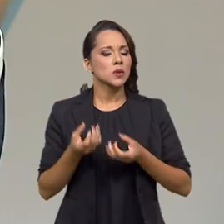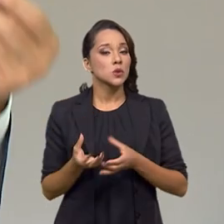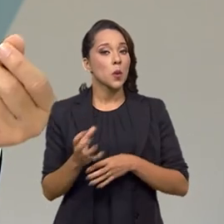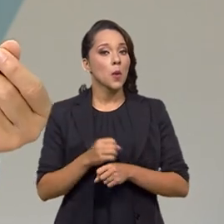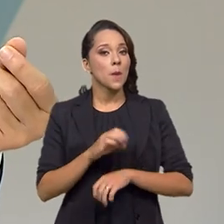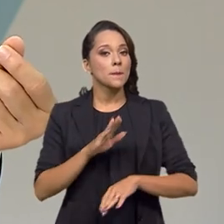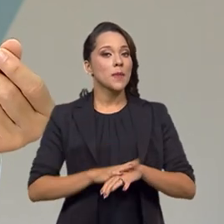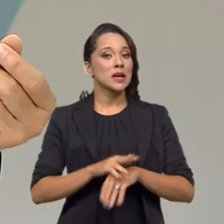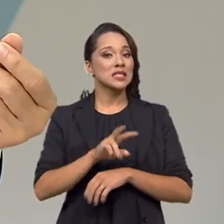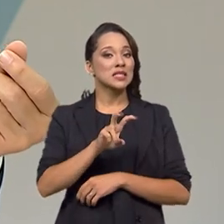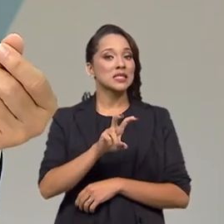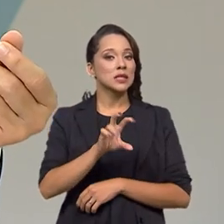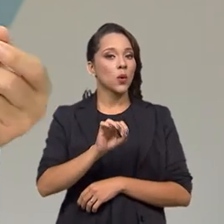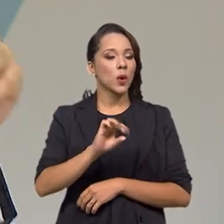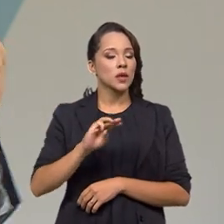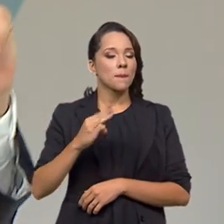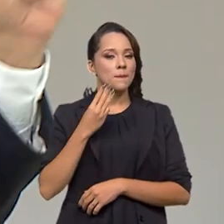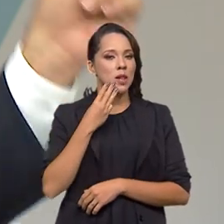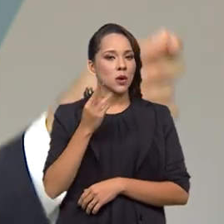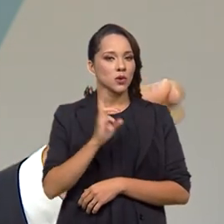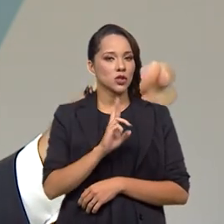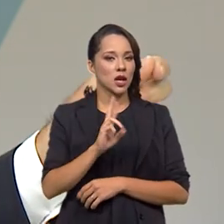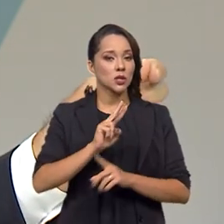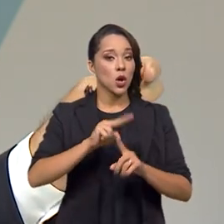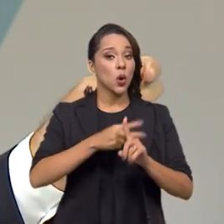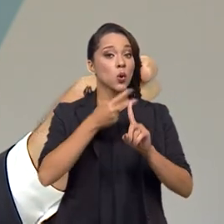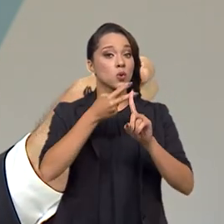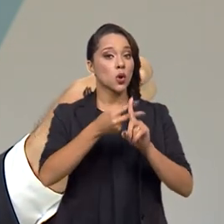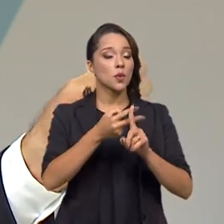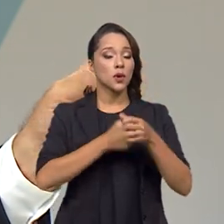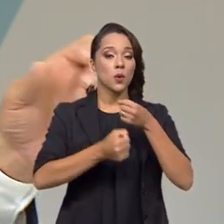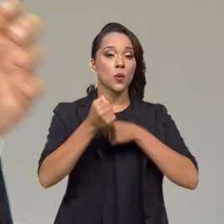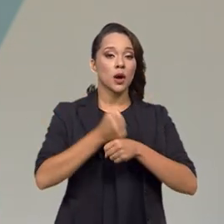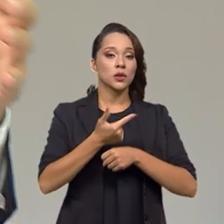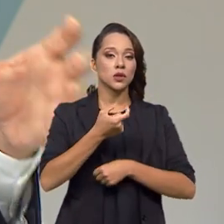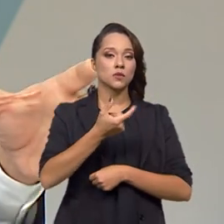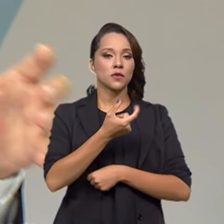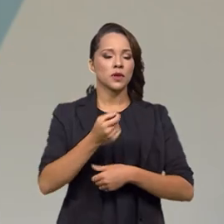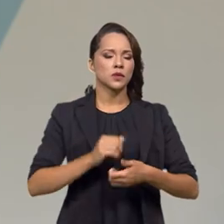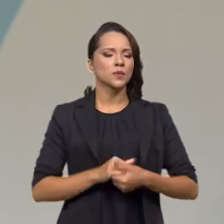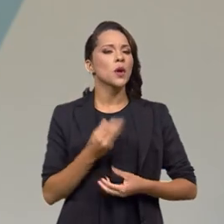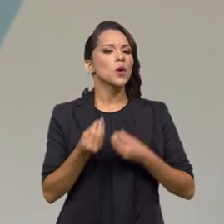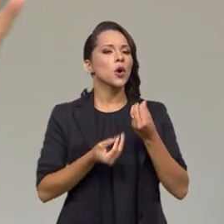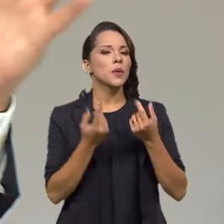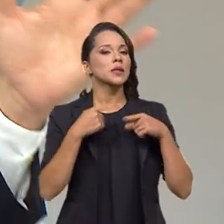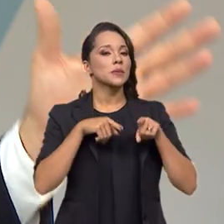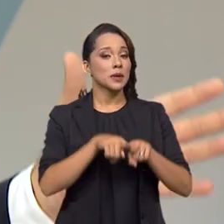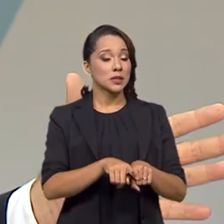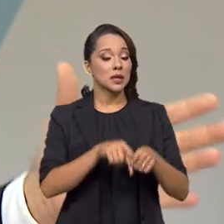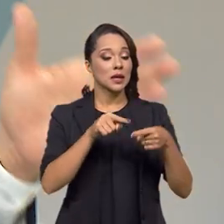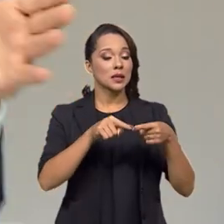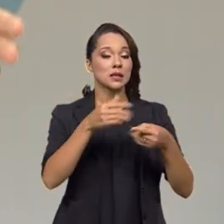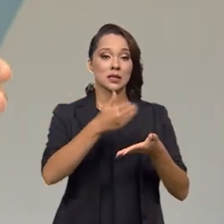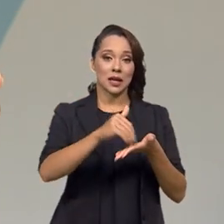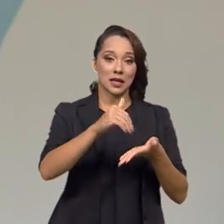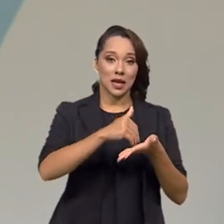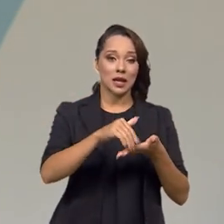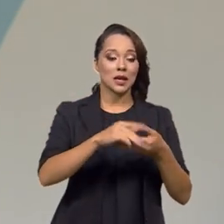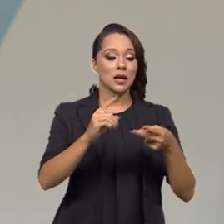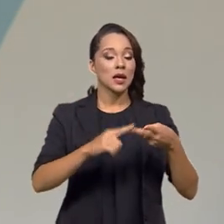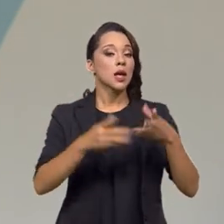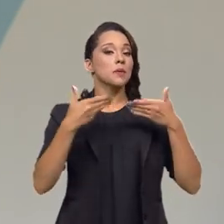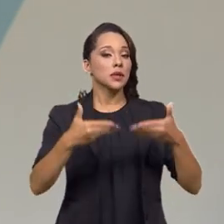mais de 50 milhões de reais, o dobro do que 2020. Como é que foi essa parceria entre secretaria e